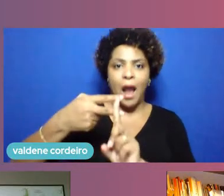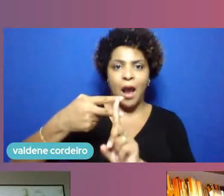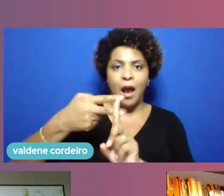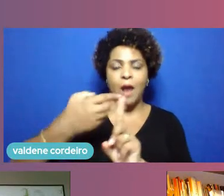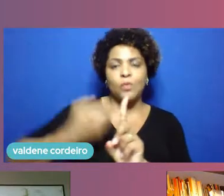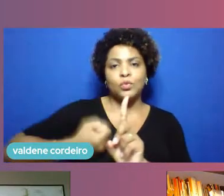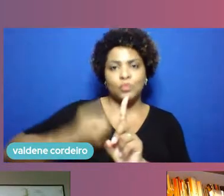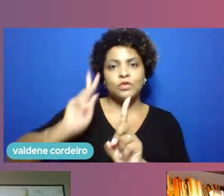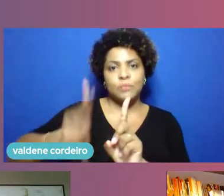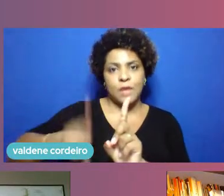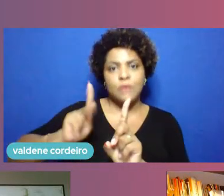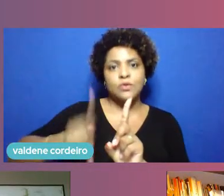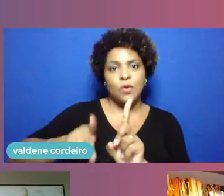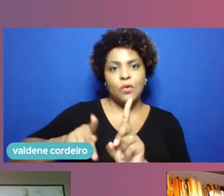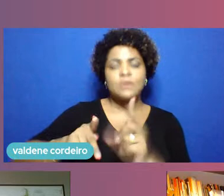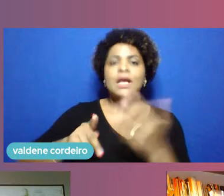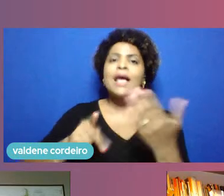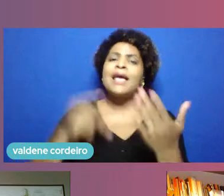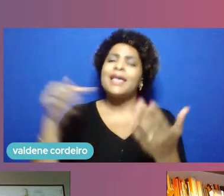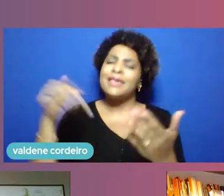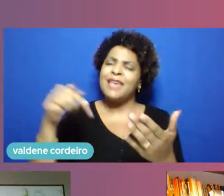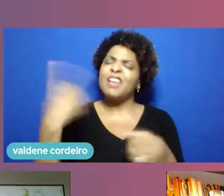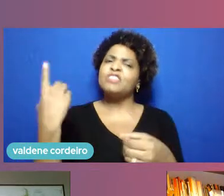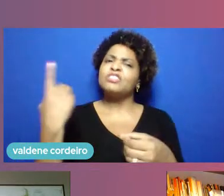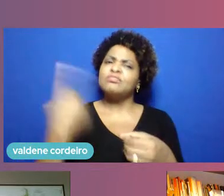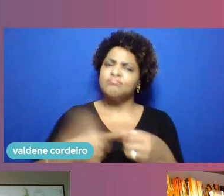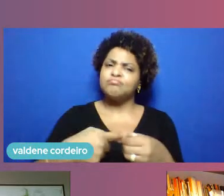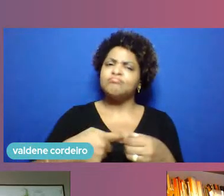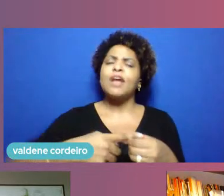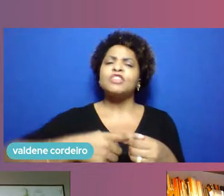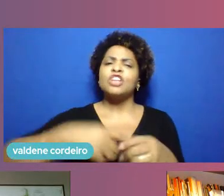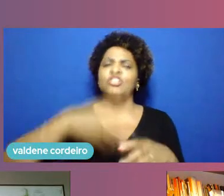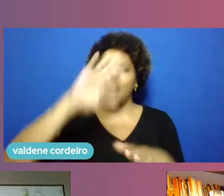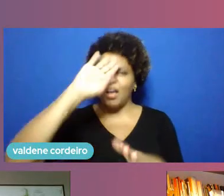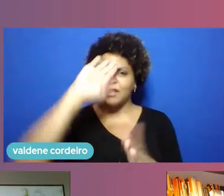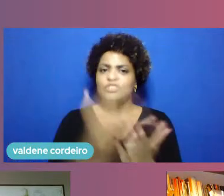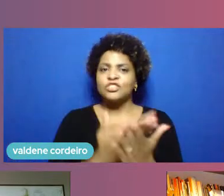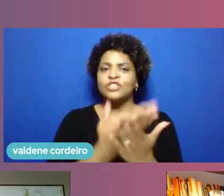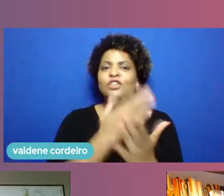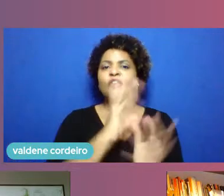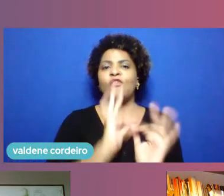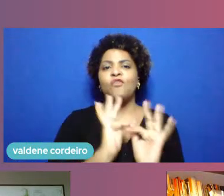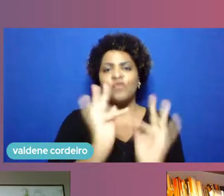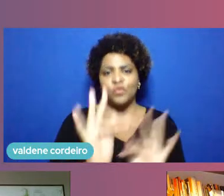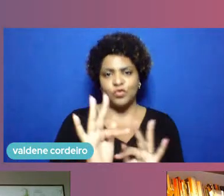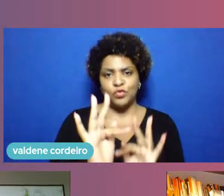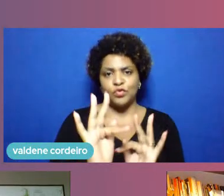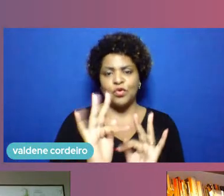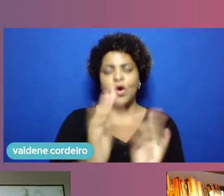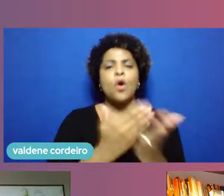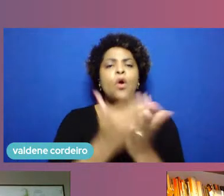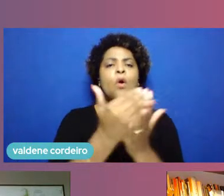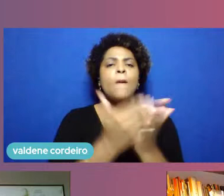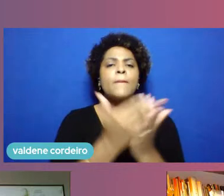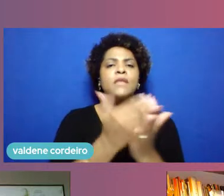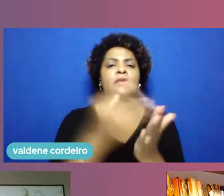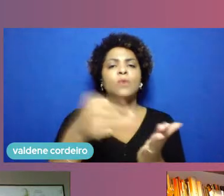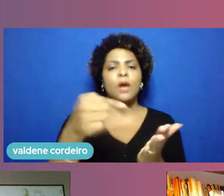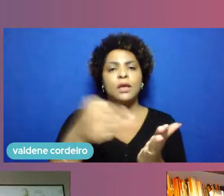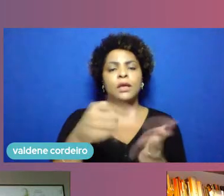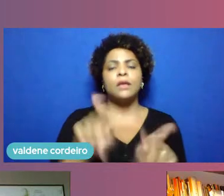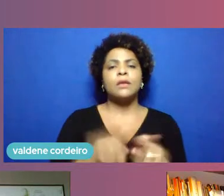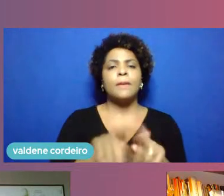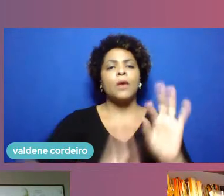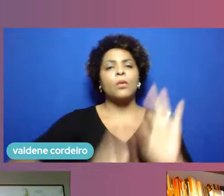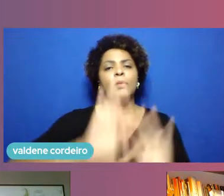é realmente a cidade apostando no futuro. A gente deve iniciar, agora, também, um programa de Living Labs aqui na cidade para